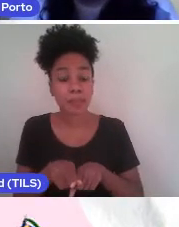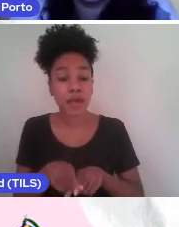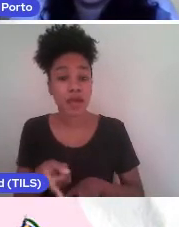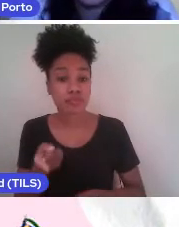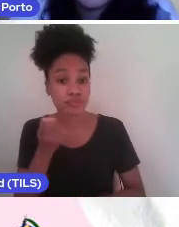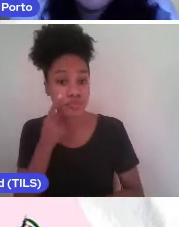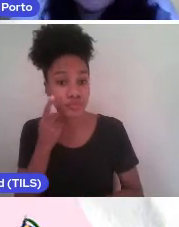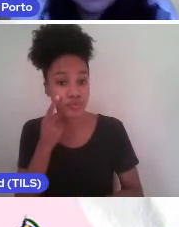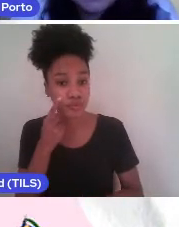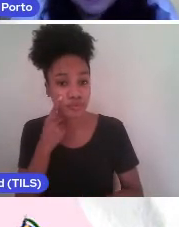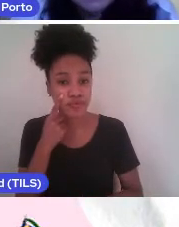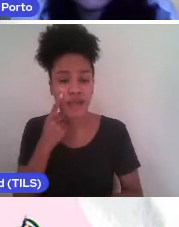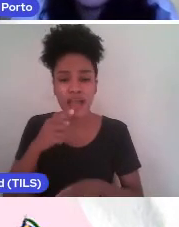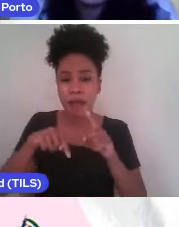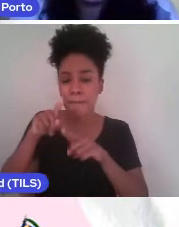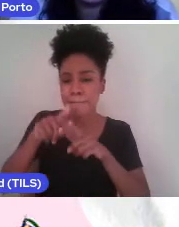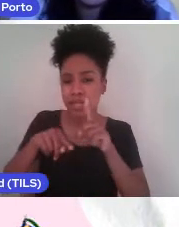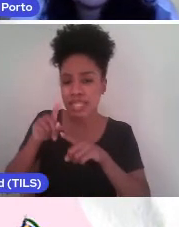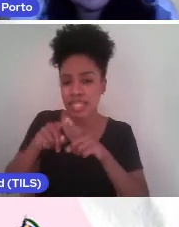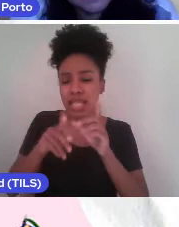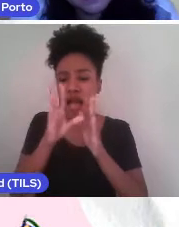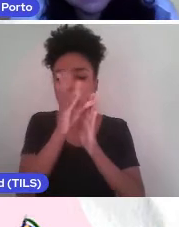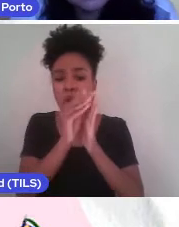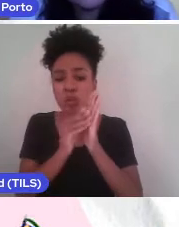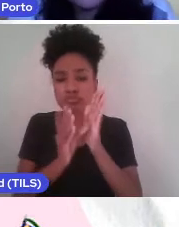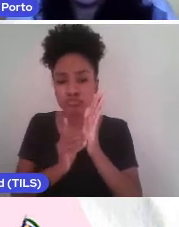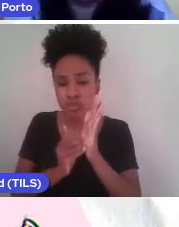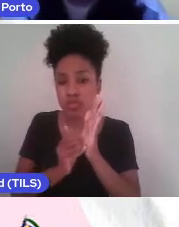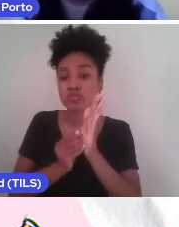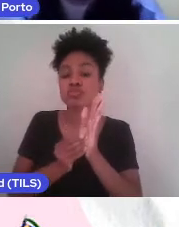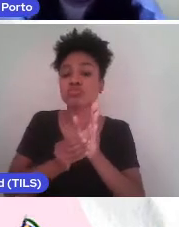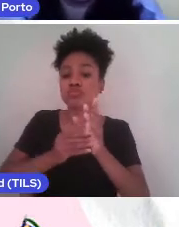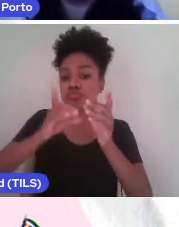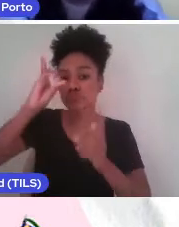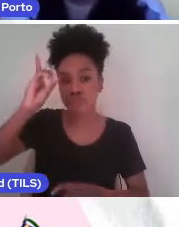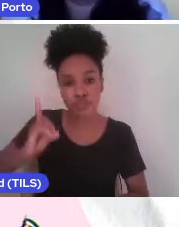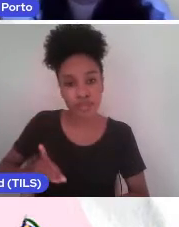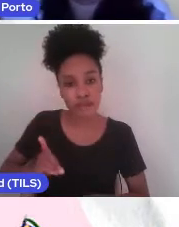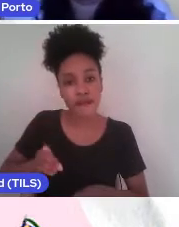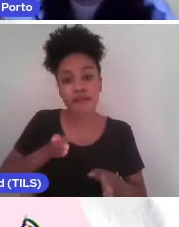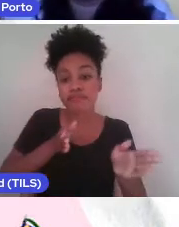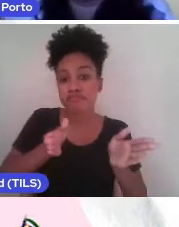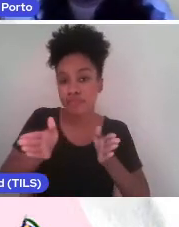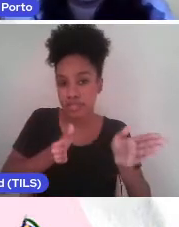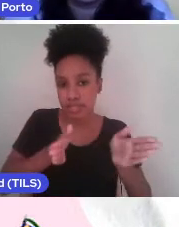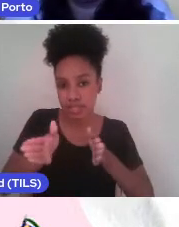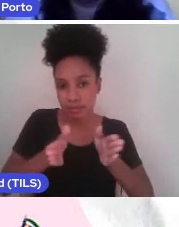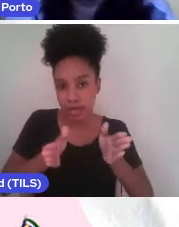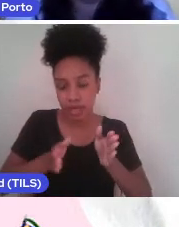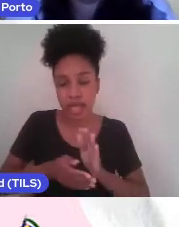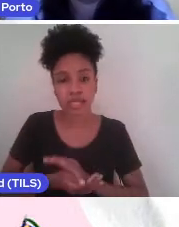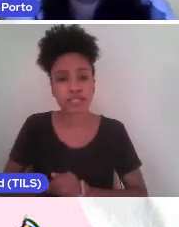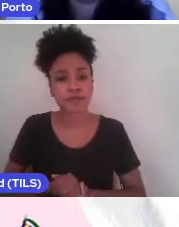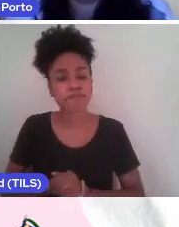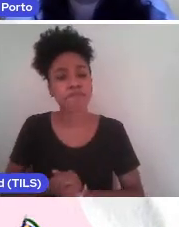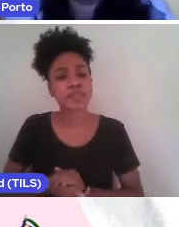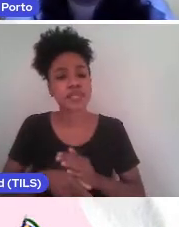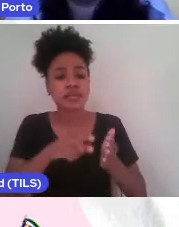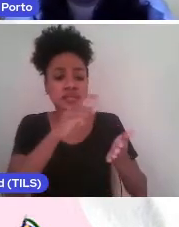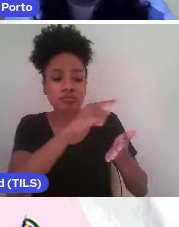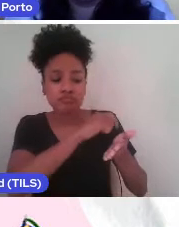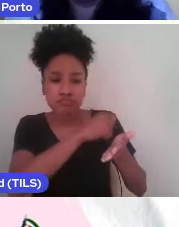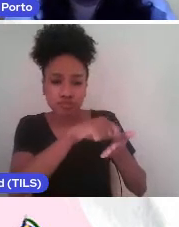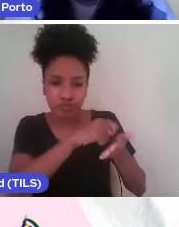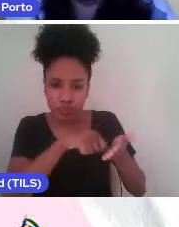e acessibilidade dos materiais. Um quarto passo é preencher o formulário de envio de